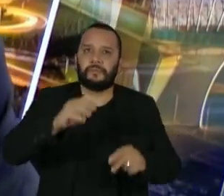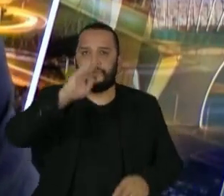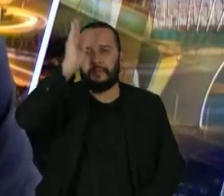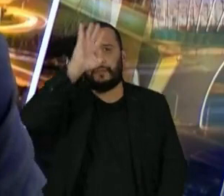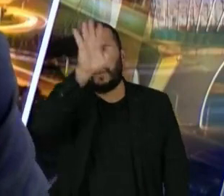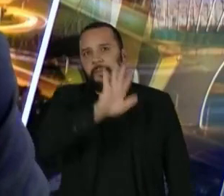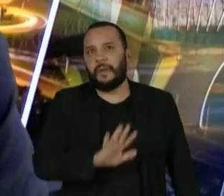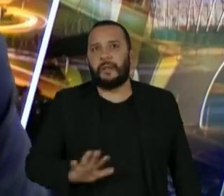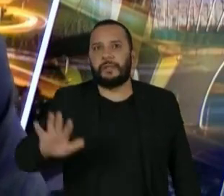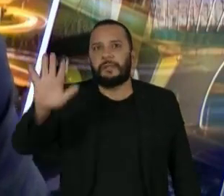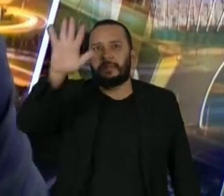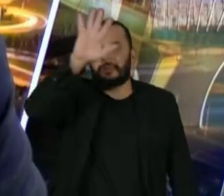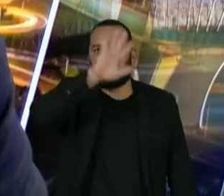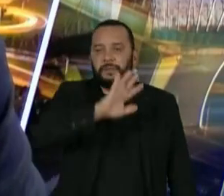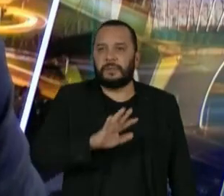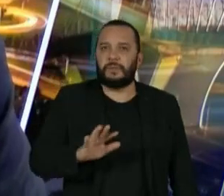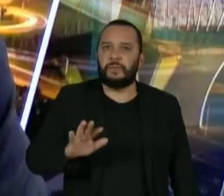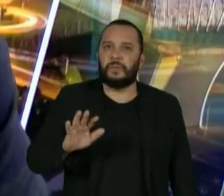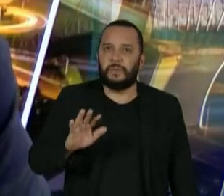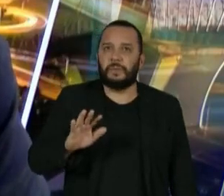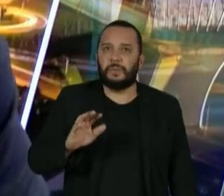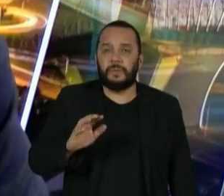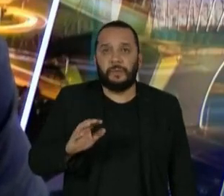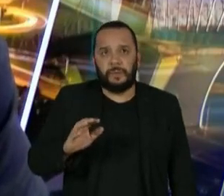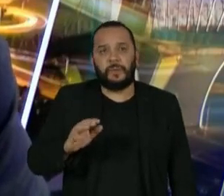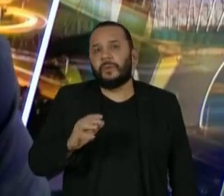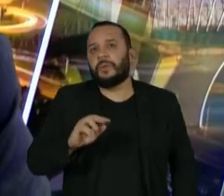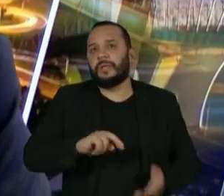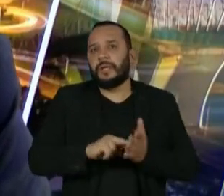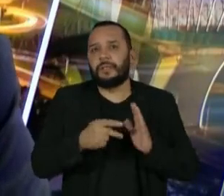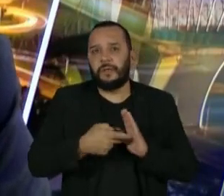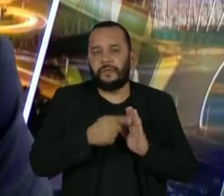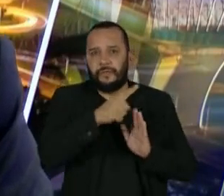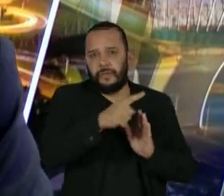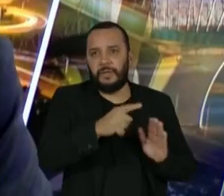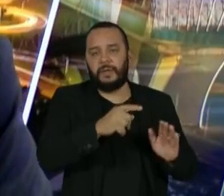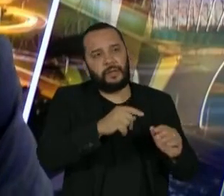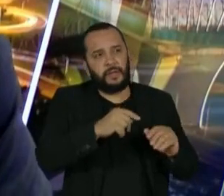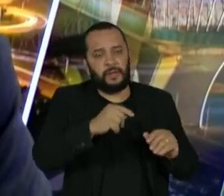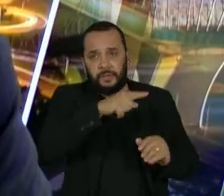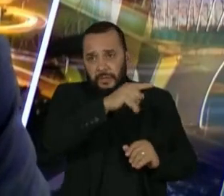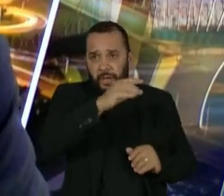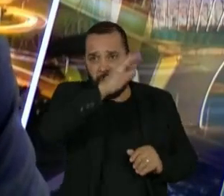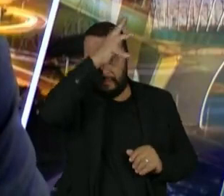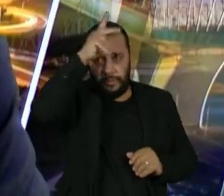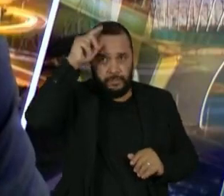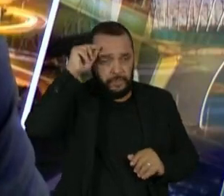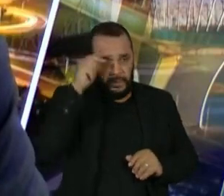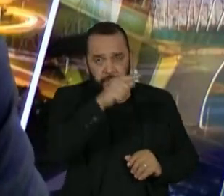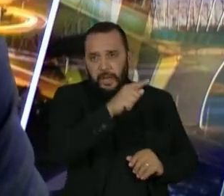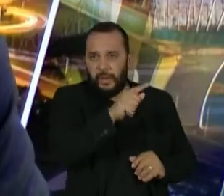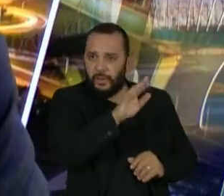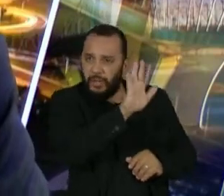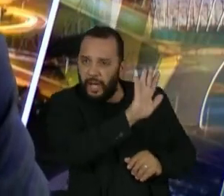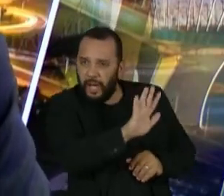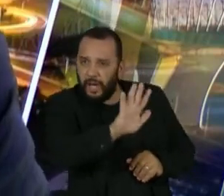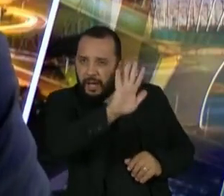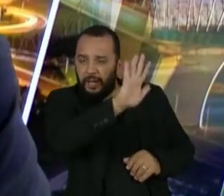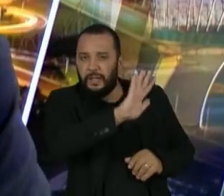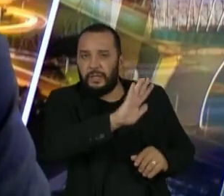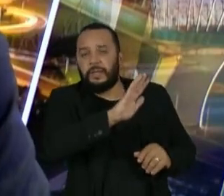representa o projeto Zona Franca de Manaus. O projeto Zona Franca de Manaus é, na realidade,